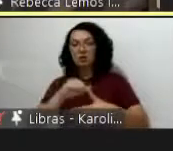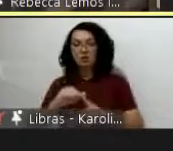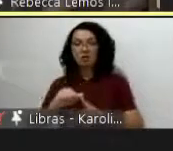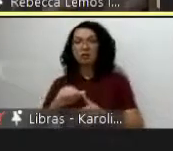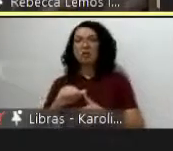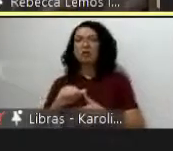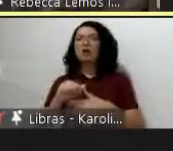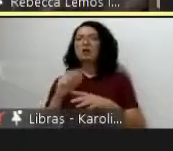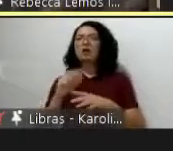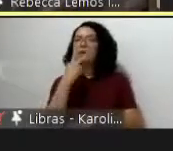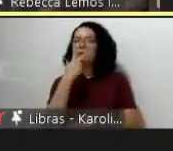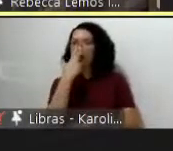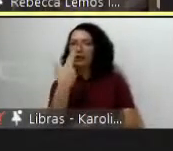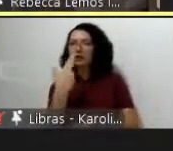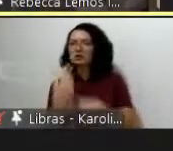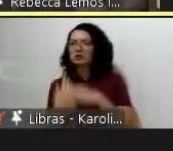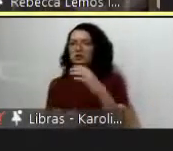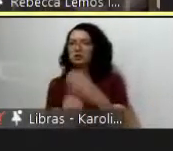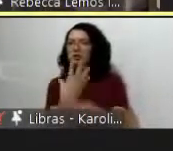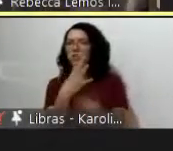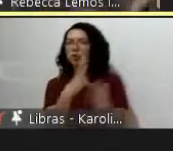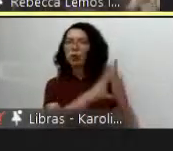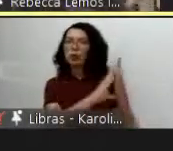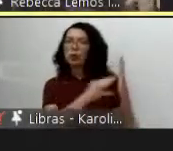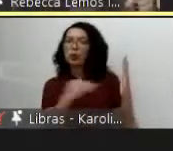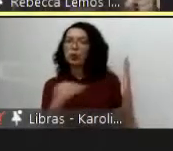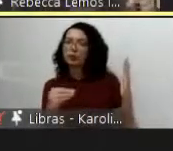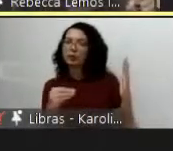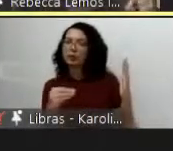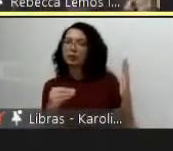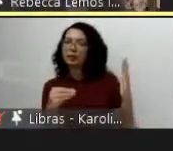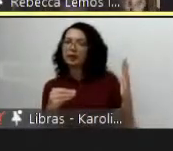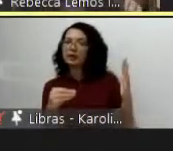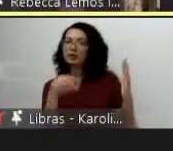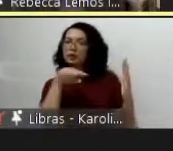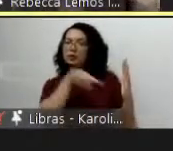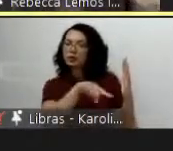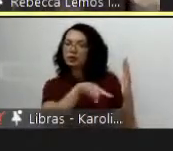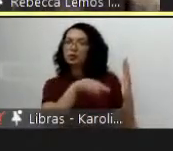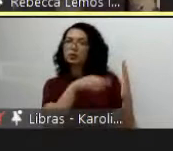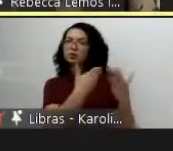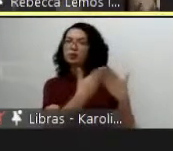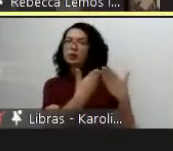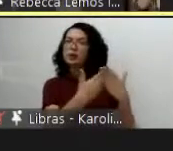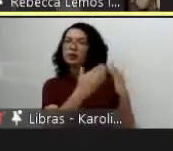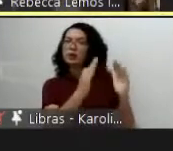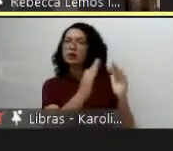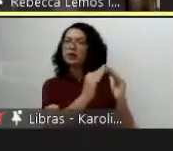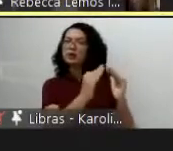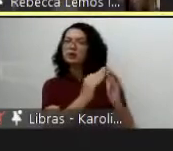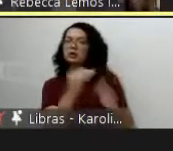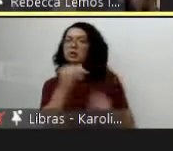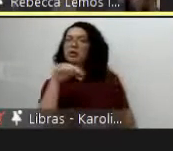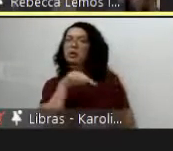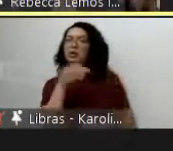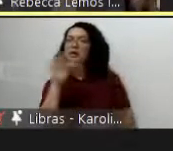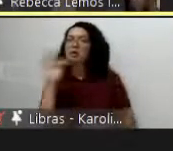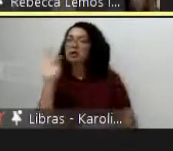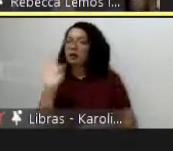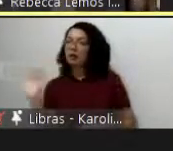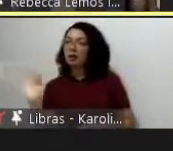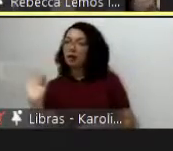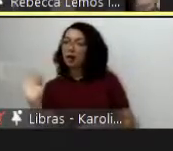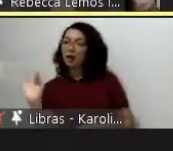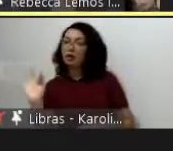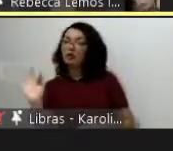colégio de estudos mundiais que existe na França na Fundação Maison de Lome que eu faço parte mas num